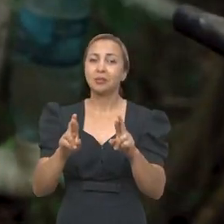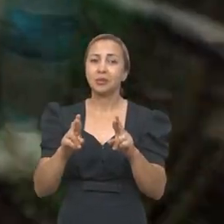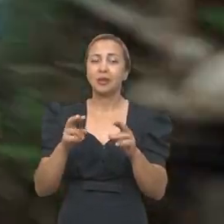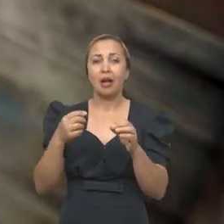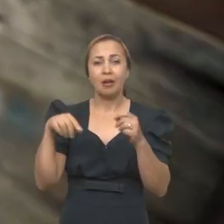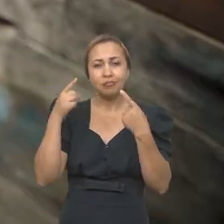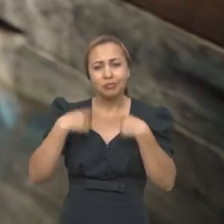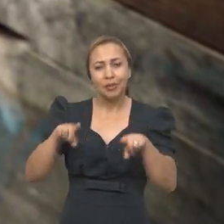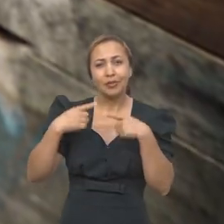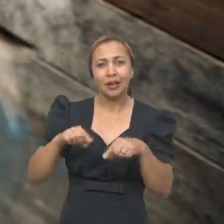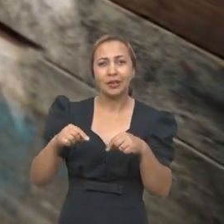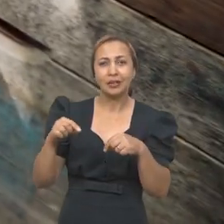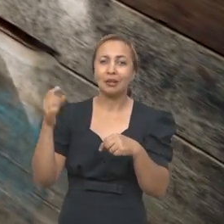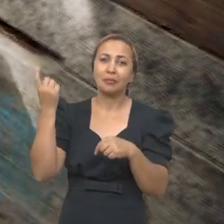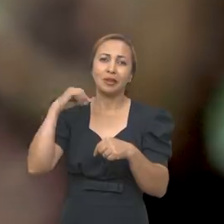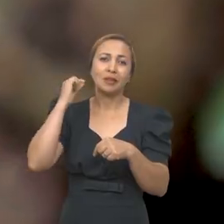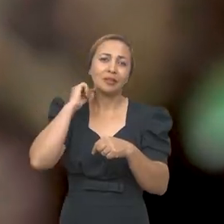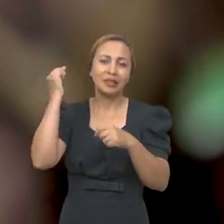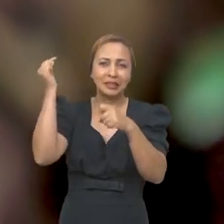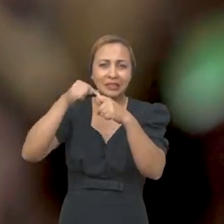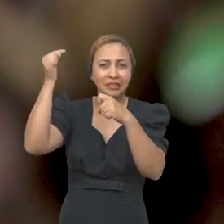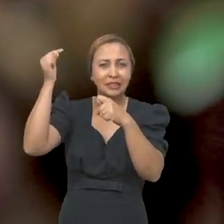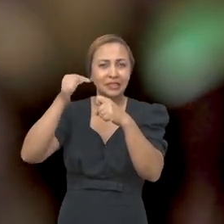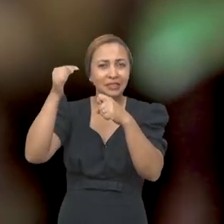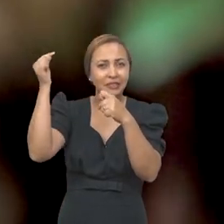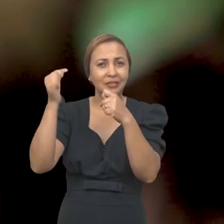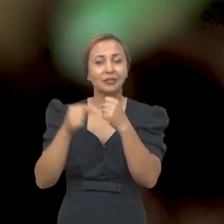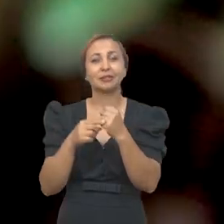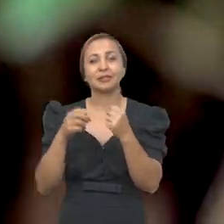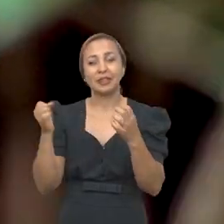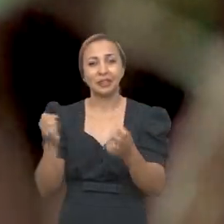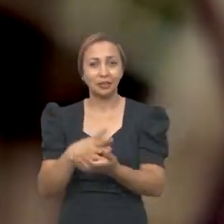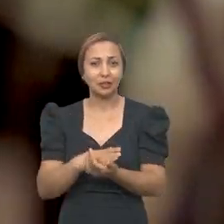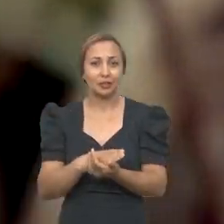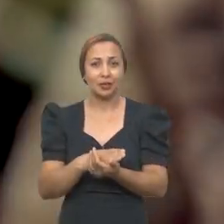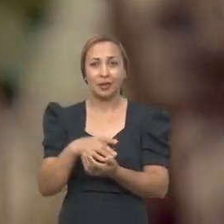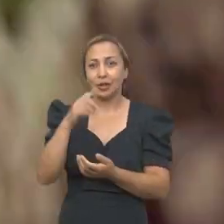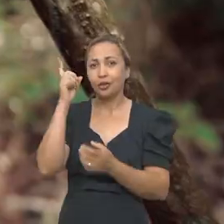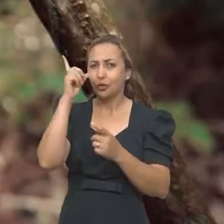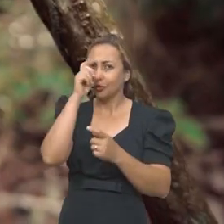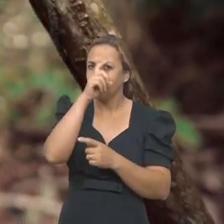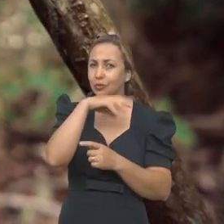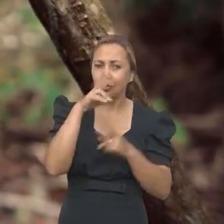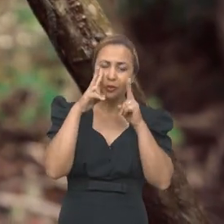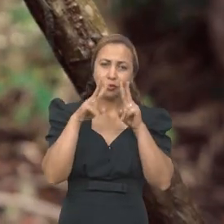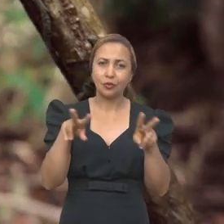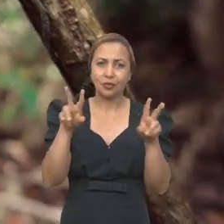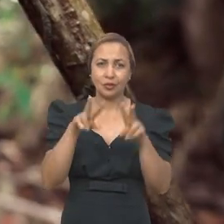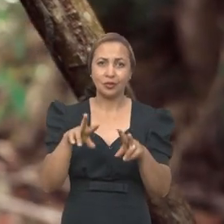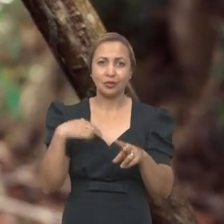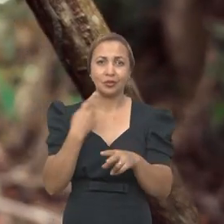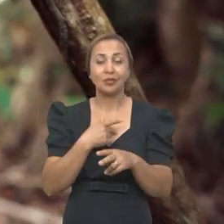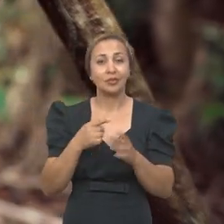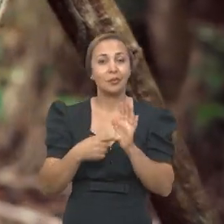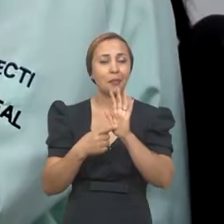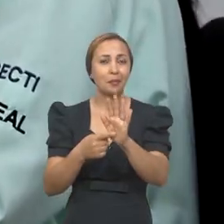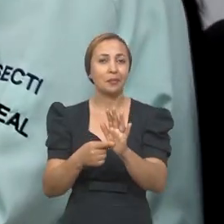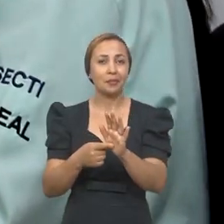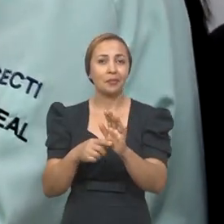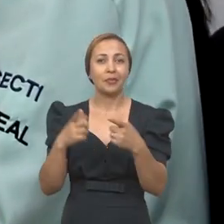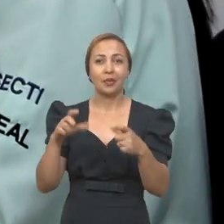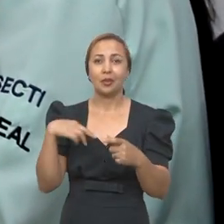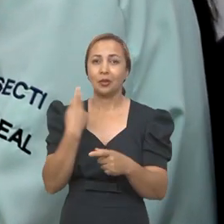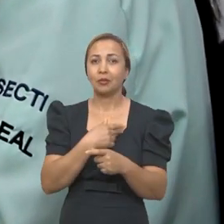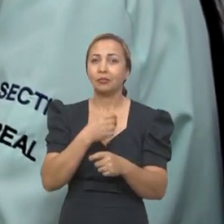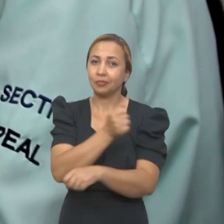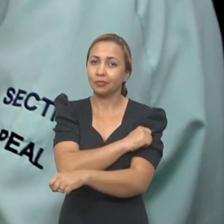resposta defensiva provocada pelas perfurações feitas por um inseto nativo no mangue, raramente visto. Nós